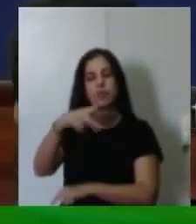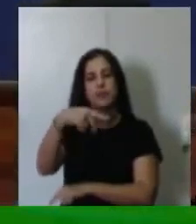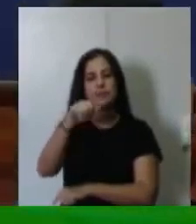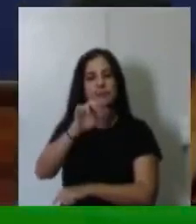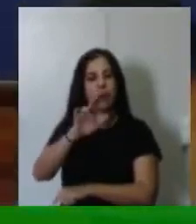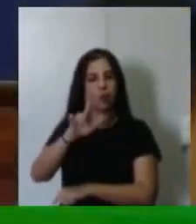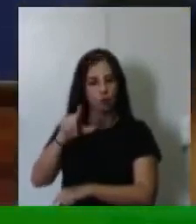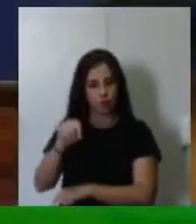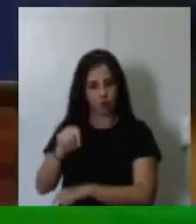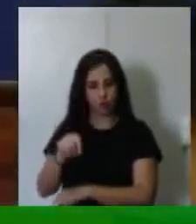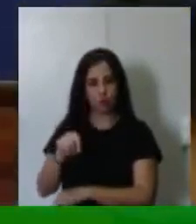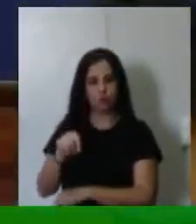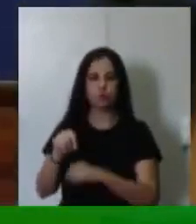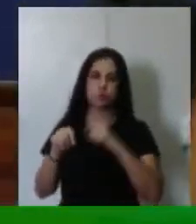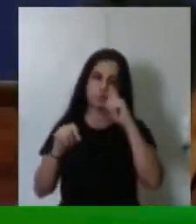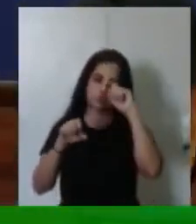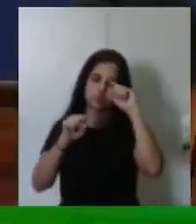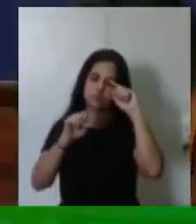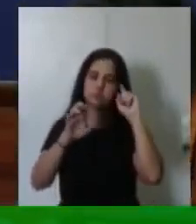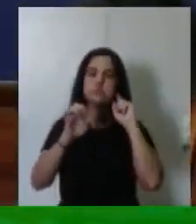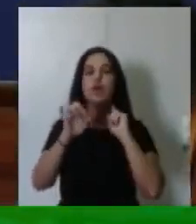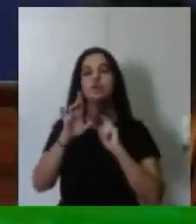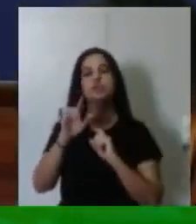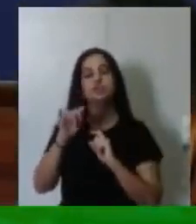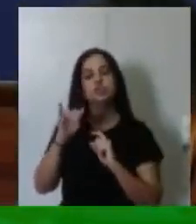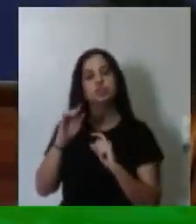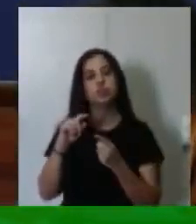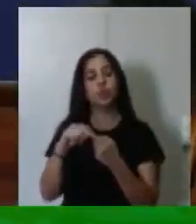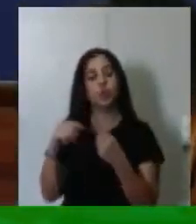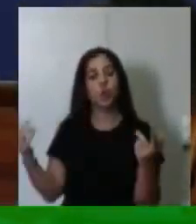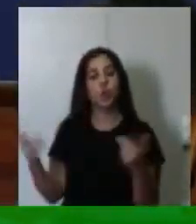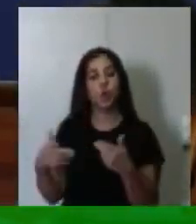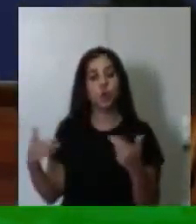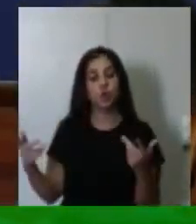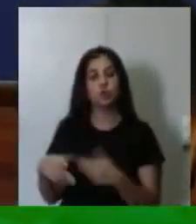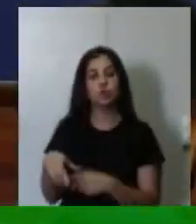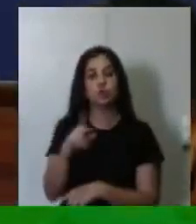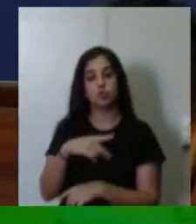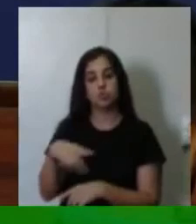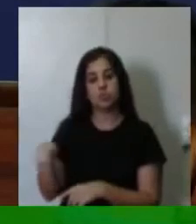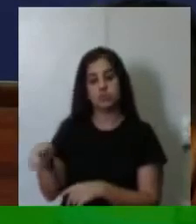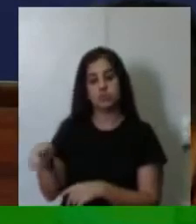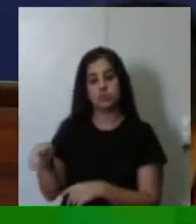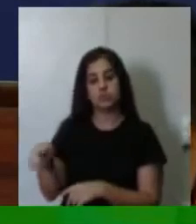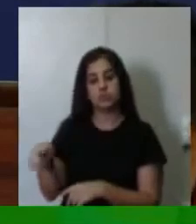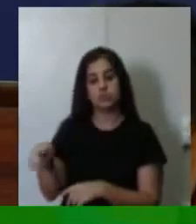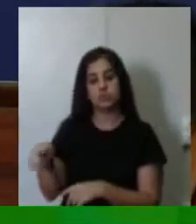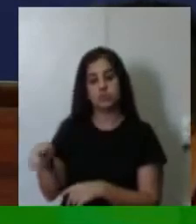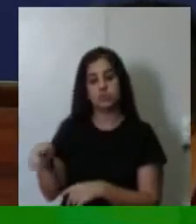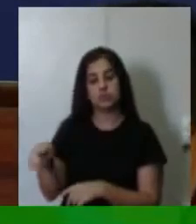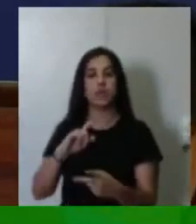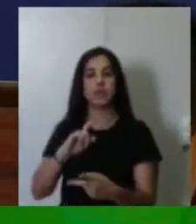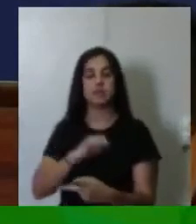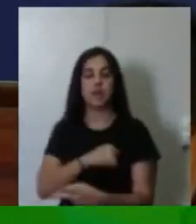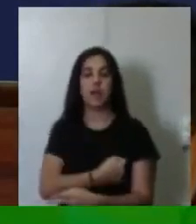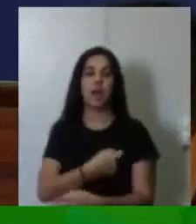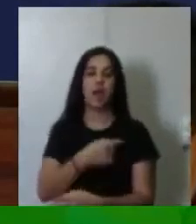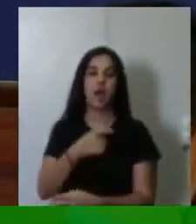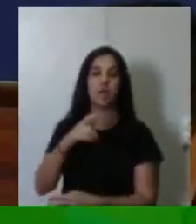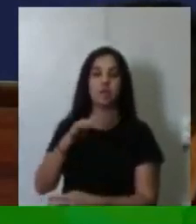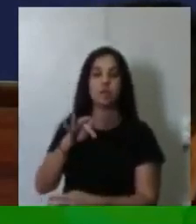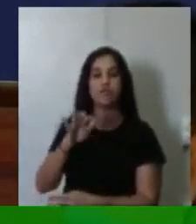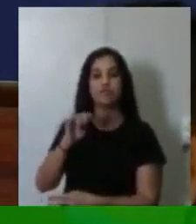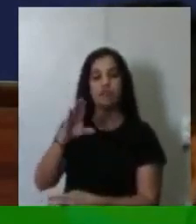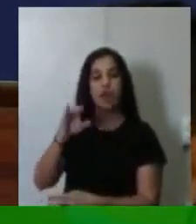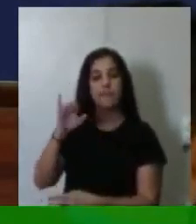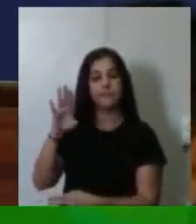presidente e delegado, deputado federal Fábio Costa, nós temos médicos na Santa Casa